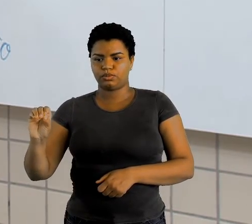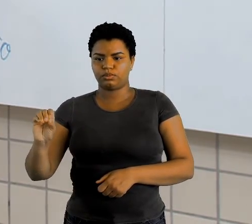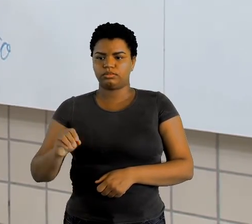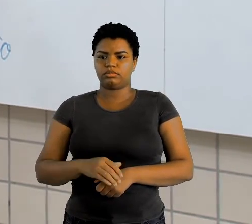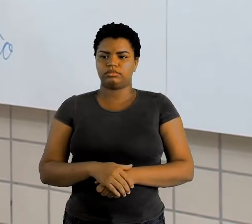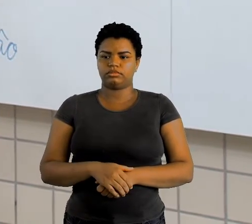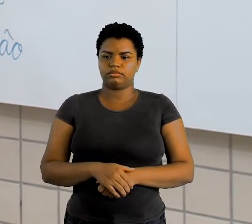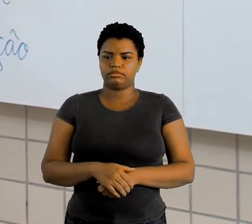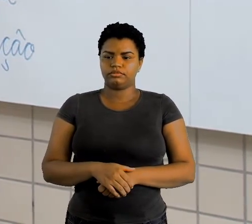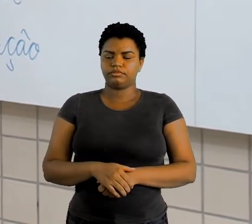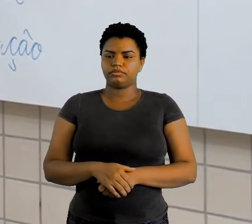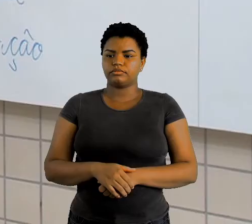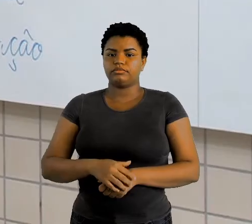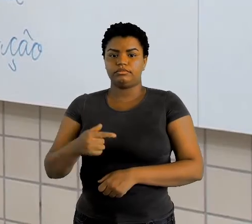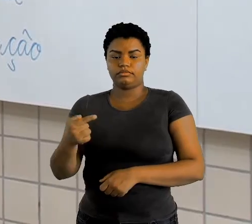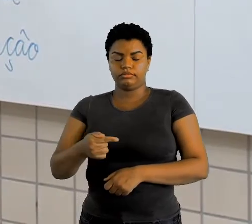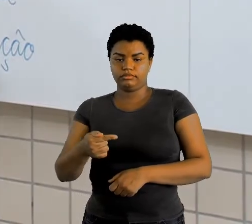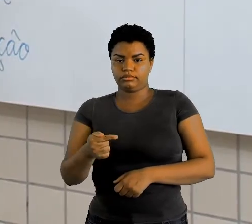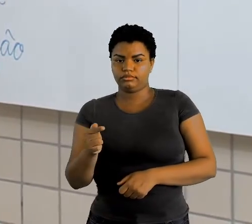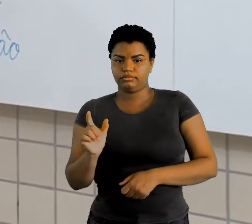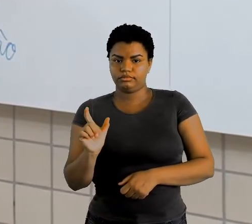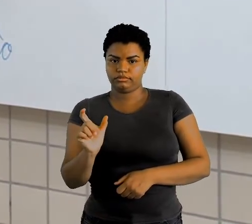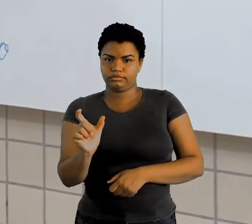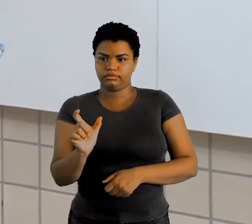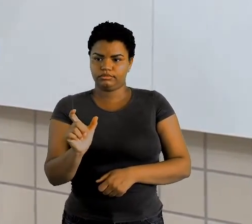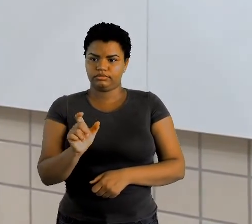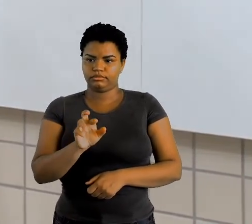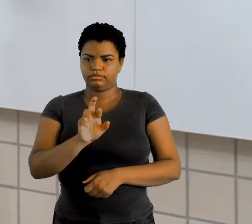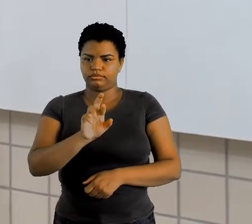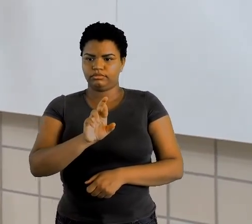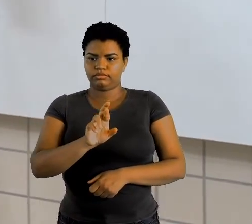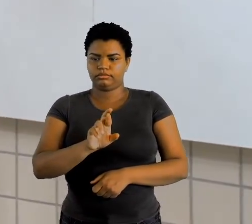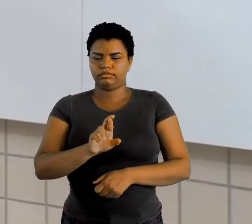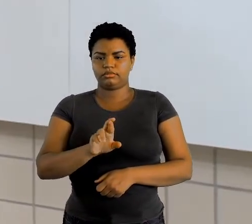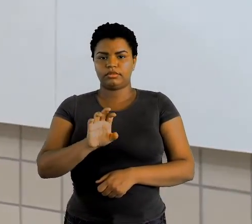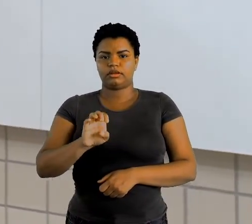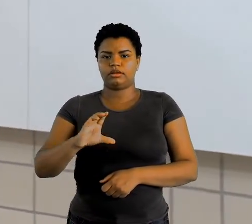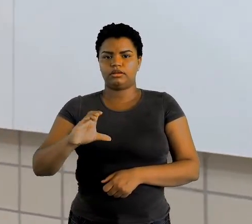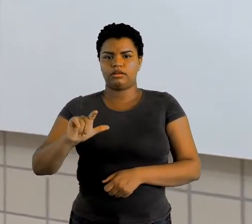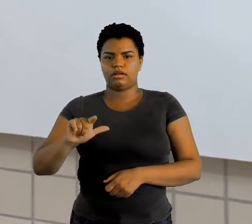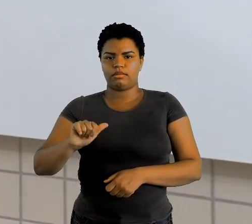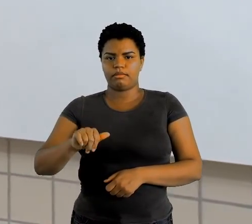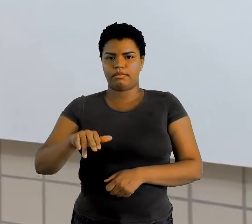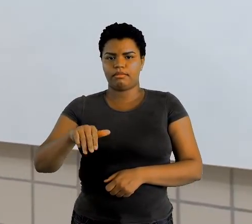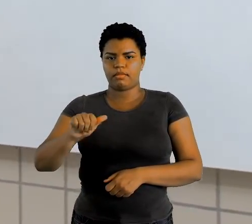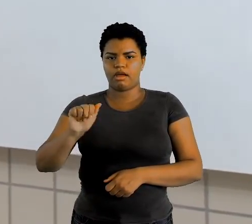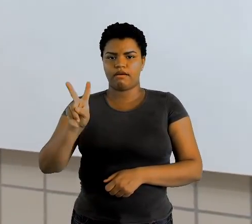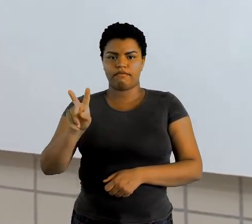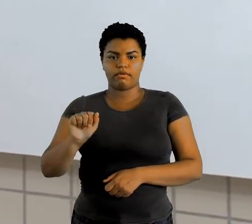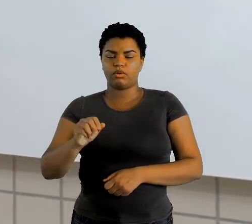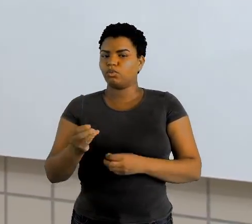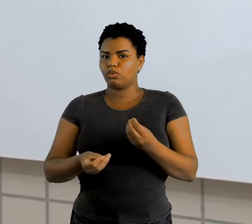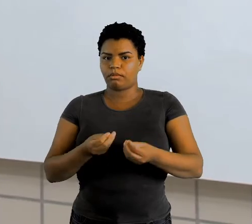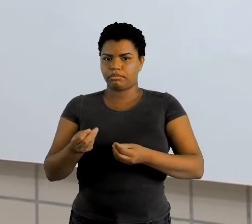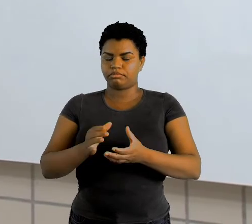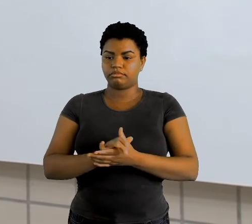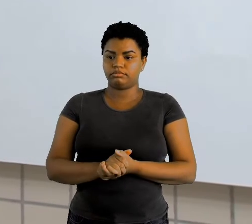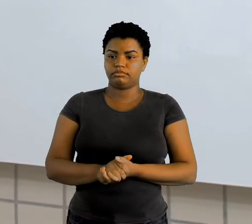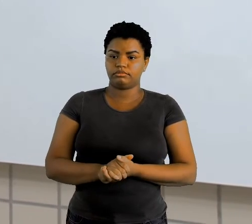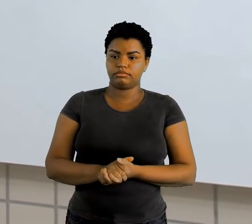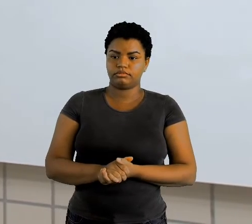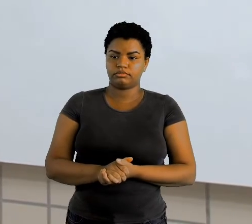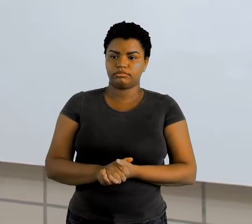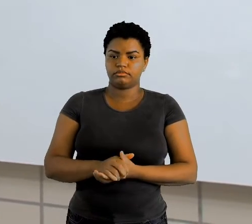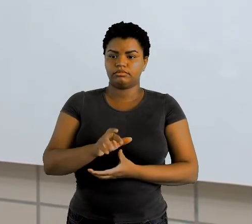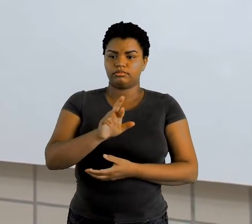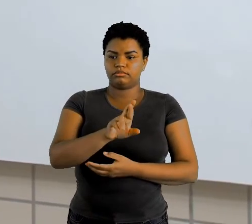sétima palavra reclamava como é que fica? re-c